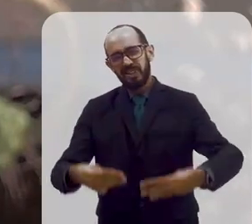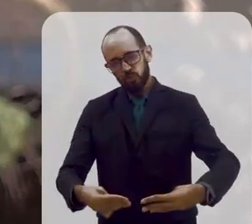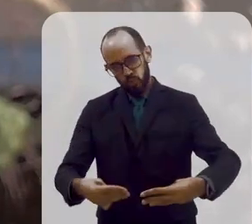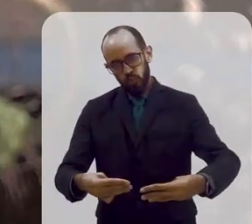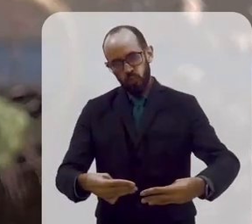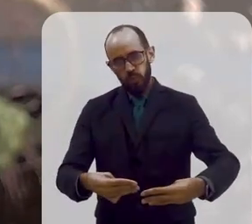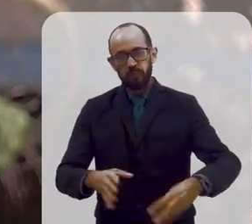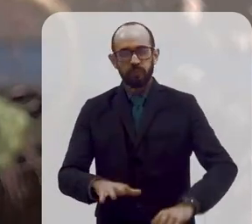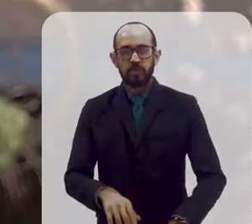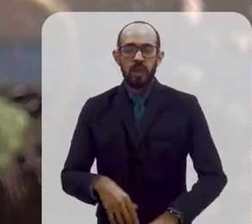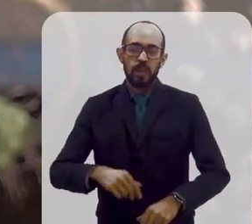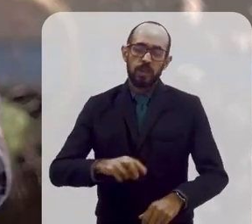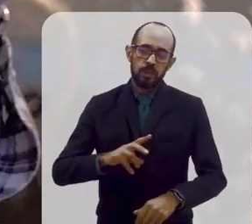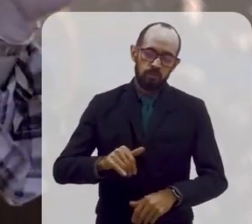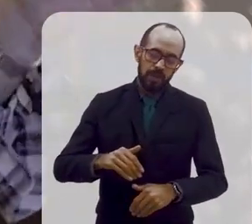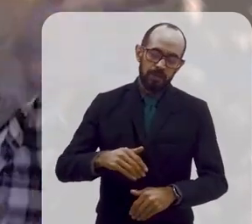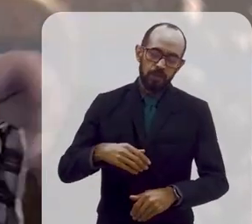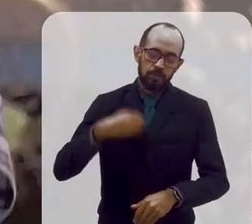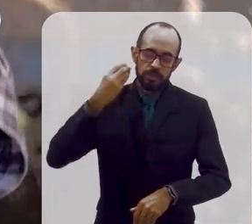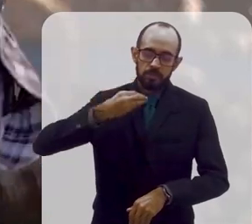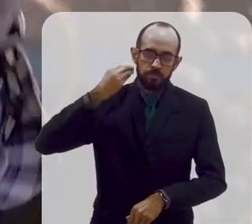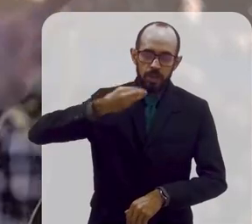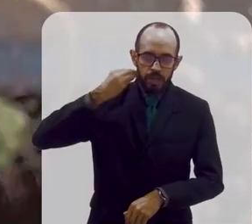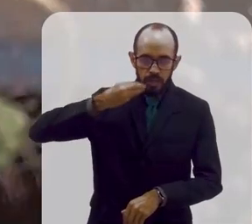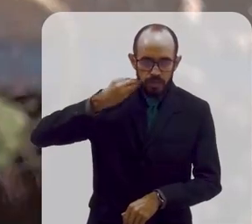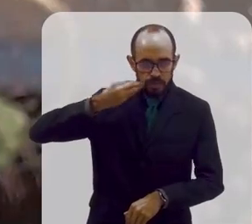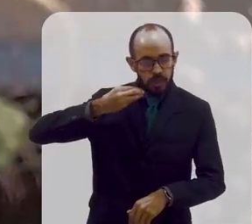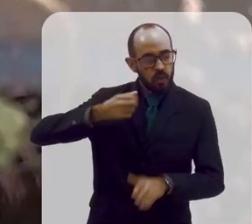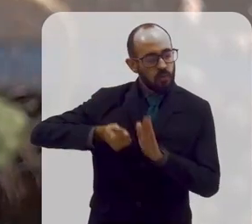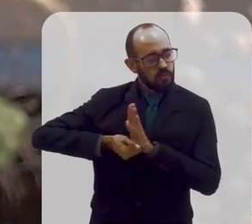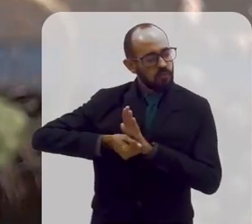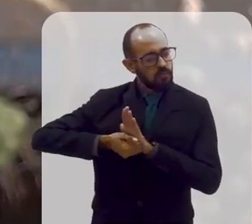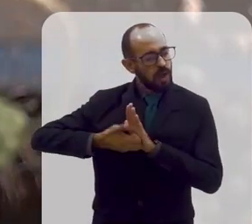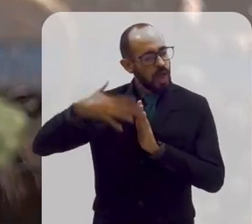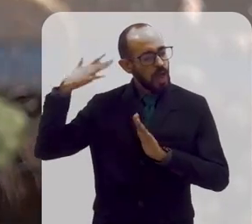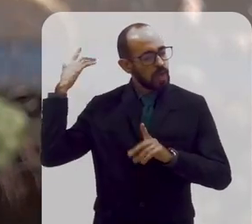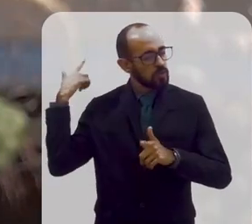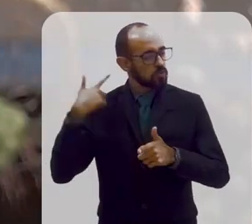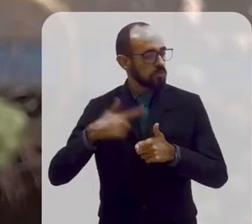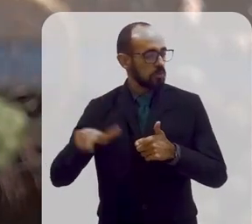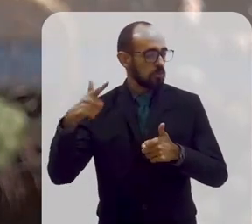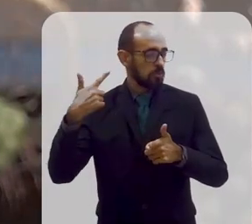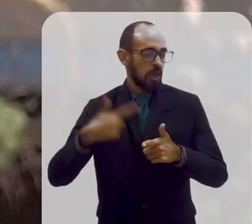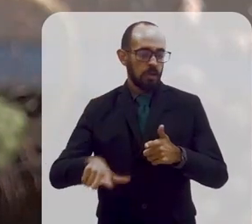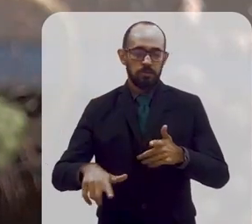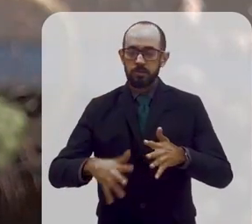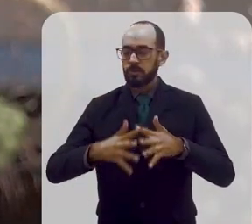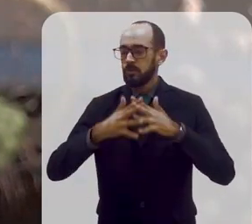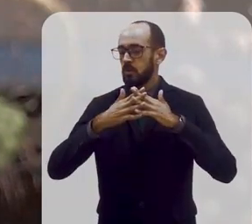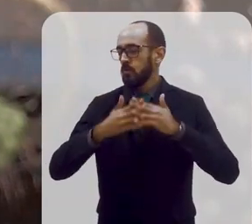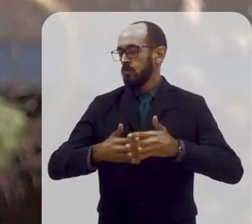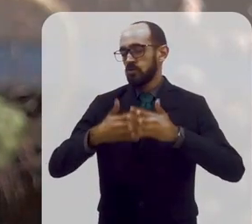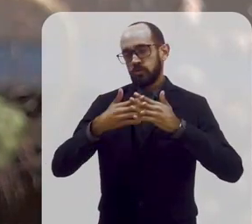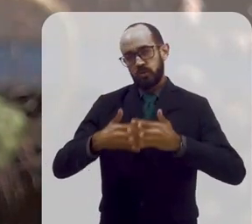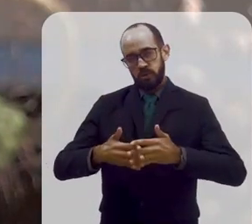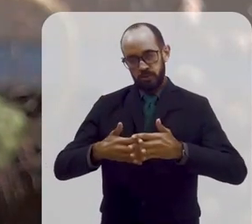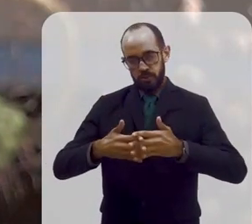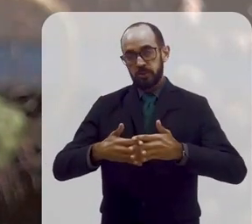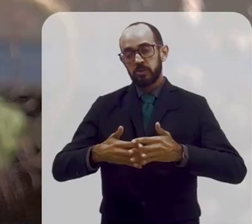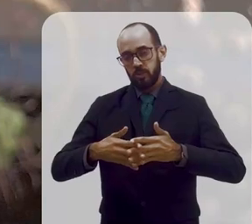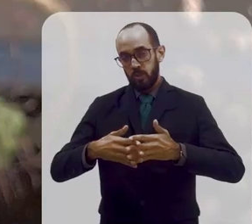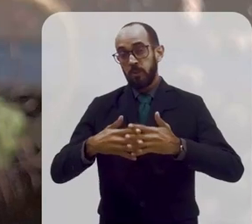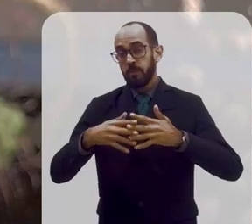vai ter uma longa trajetória, com vários conflitos e vários momentos tensos e intensos,